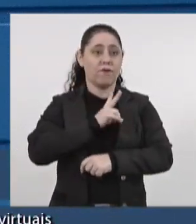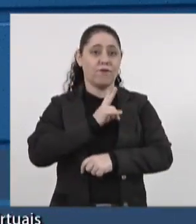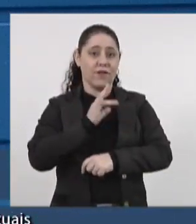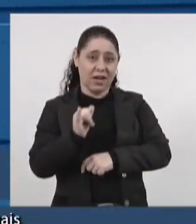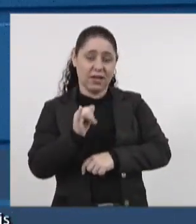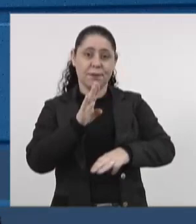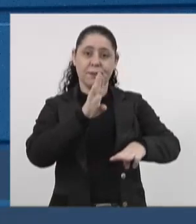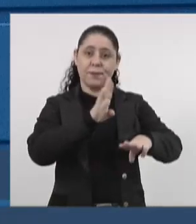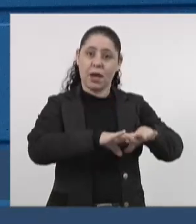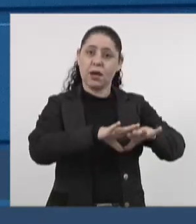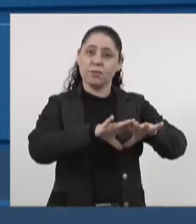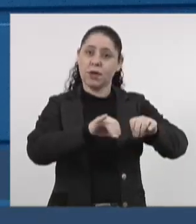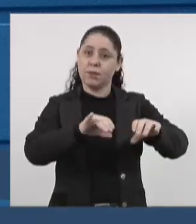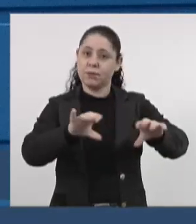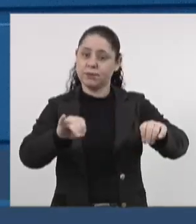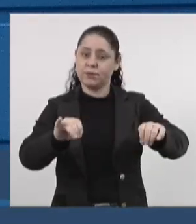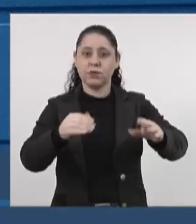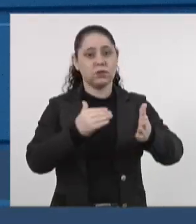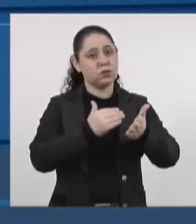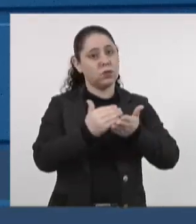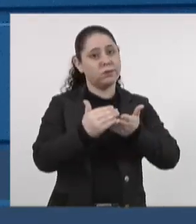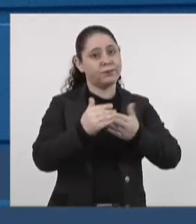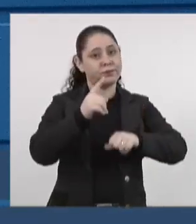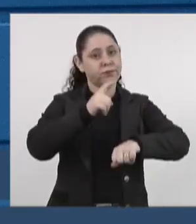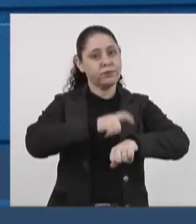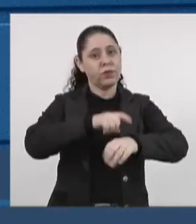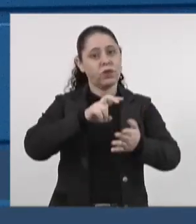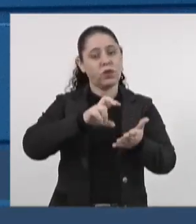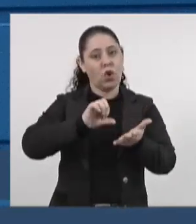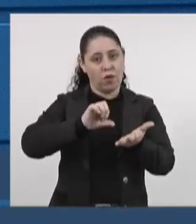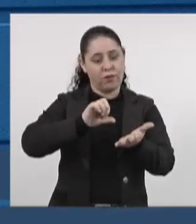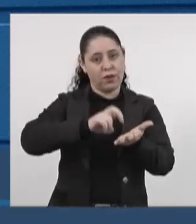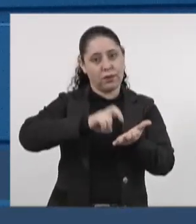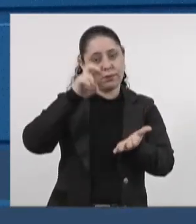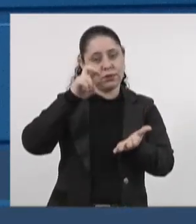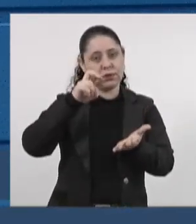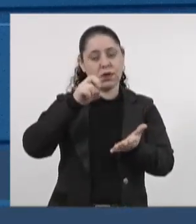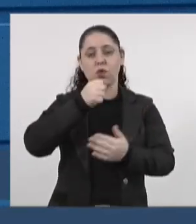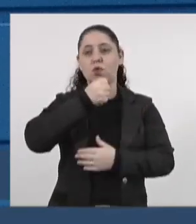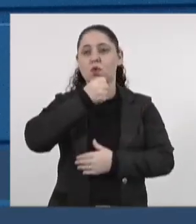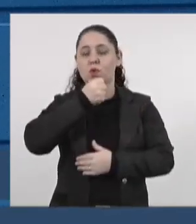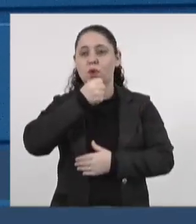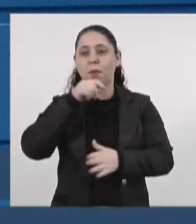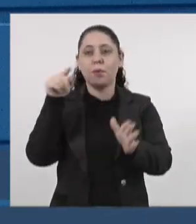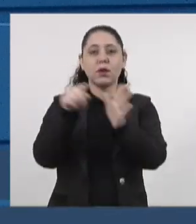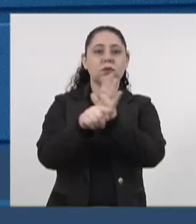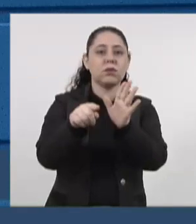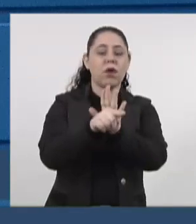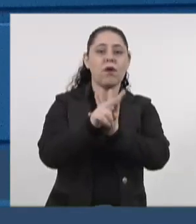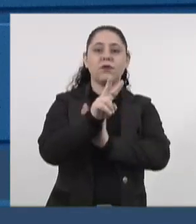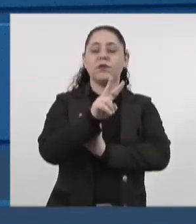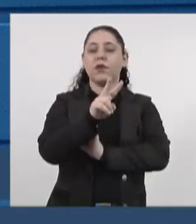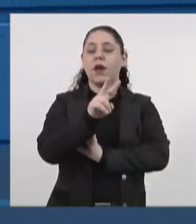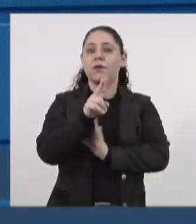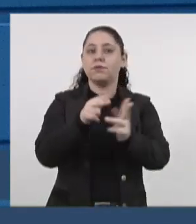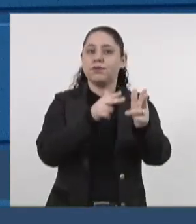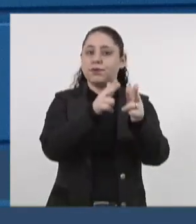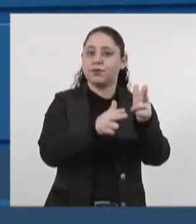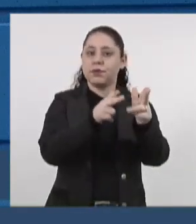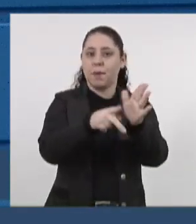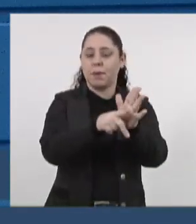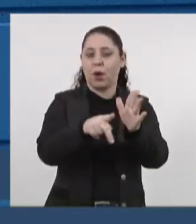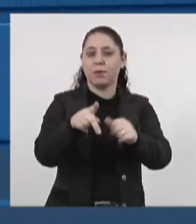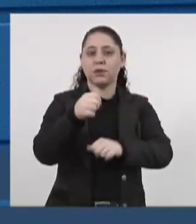Maracajú. Então, vai começar às 9 horas da manhã, com uma coletiva de imprensa, lá na Vila, na Linha Férrea.